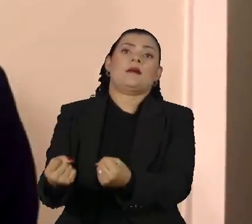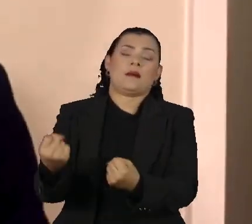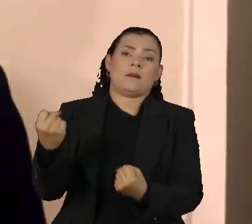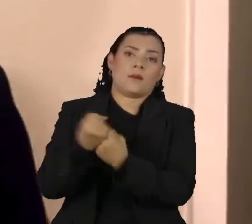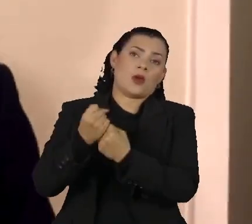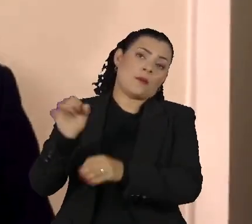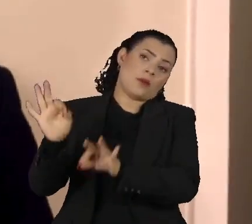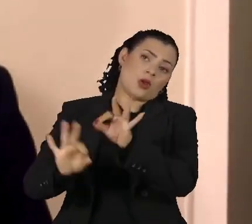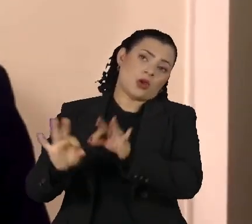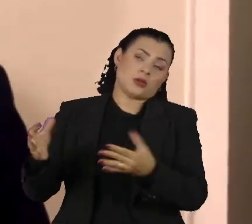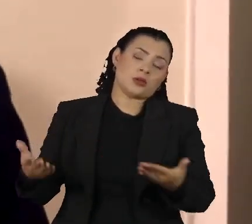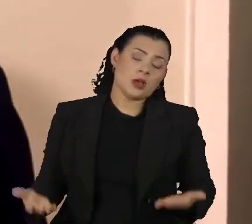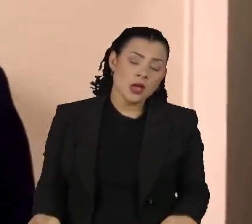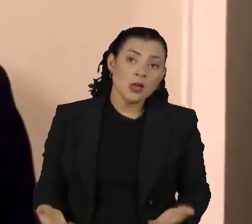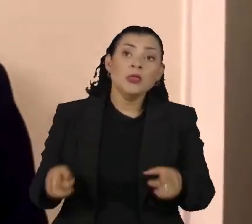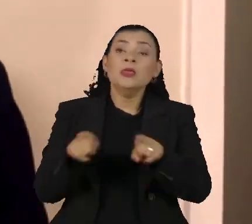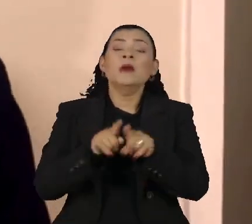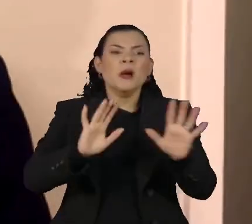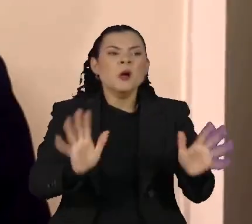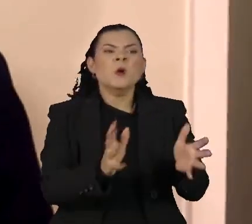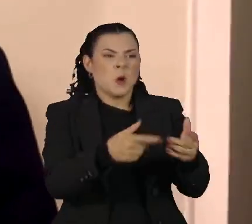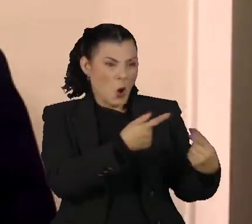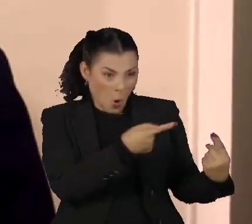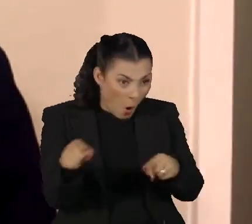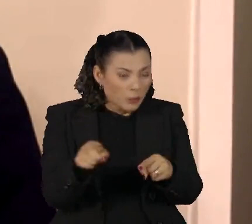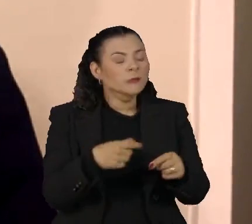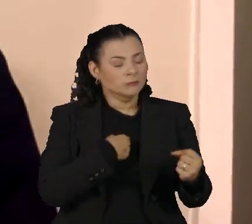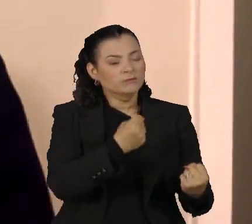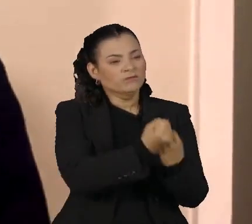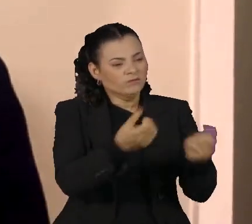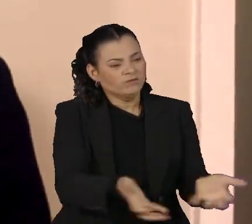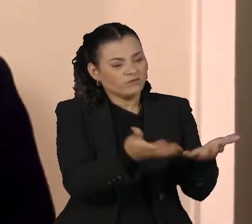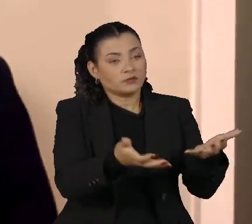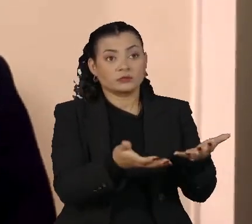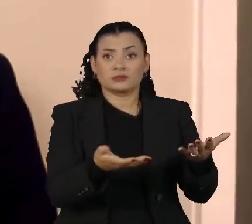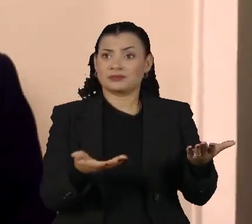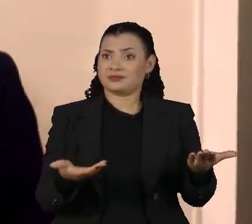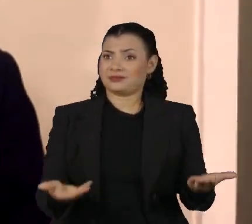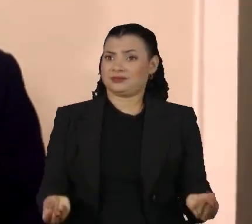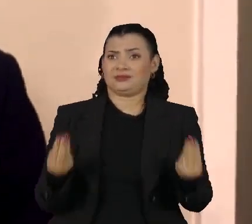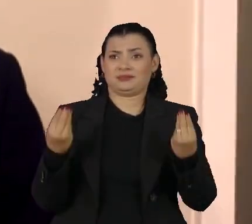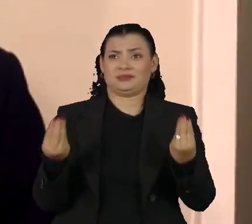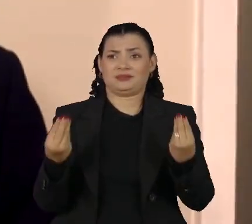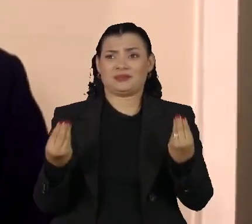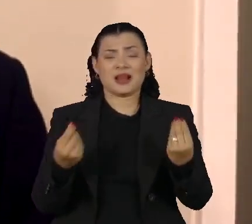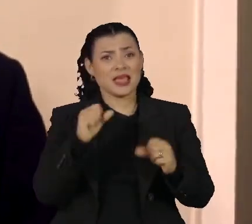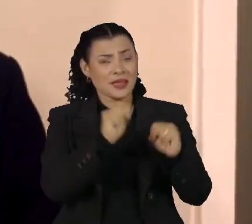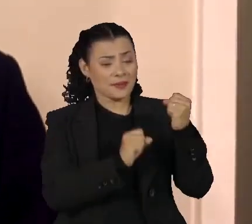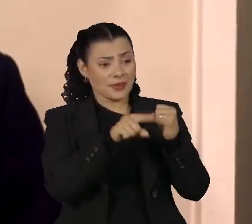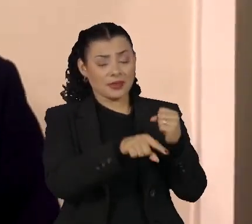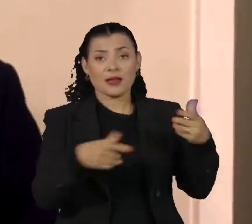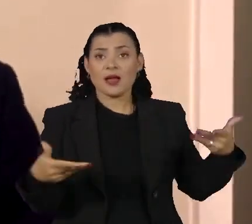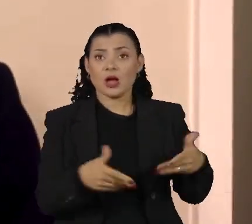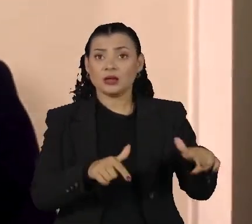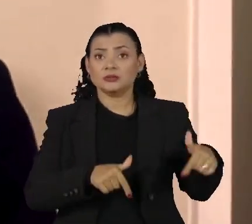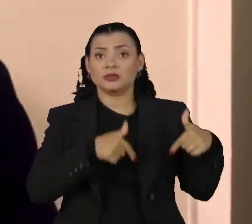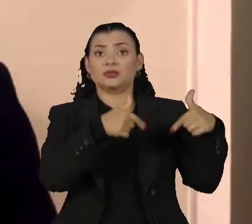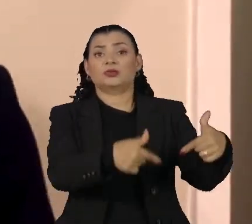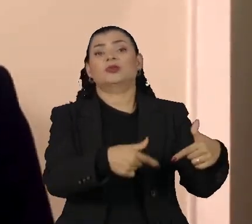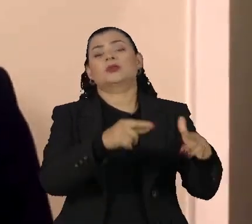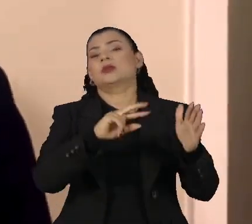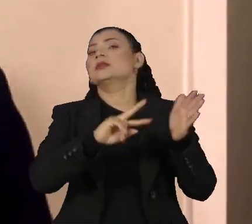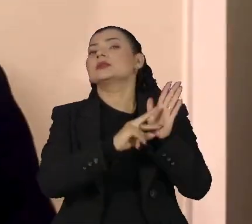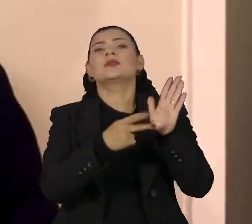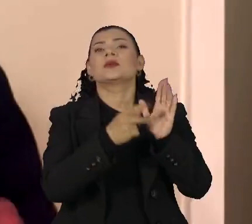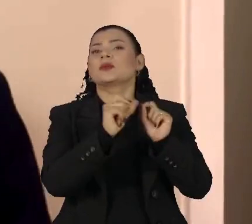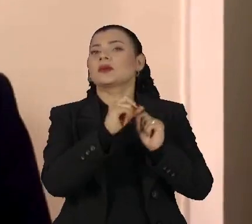impulsionando aqueles que são contrários ao projeto. Aliás, a atividade e a atitude dessas big techs, nesse momento, demonstra a